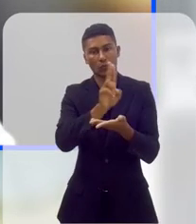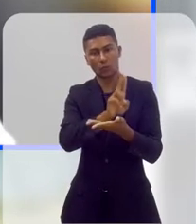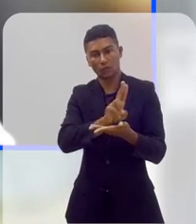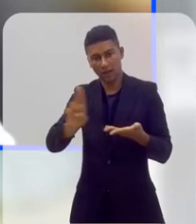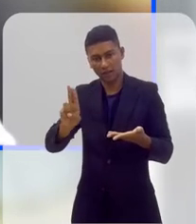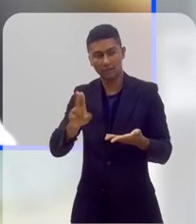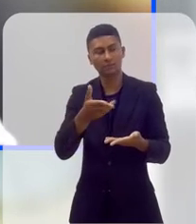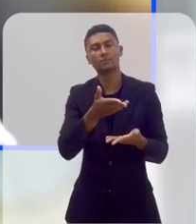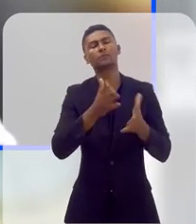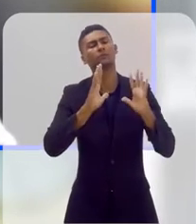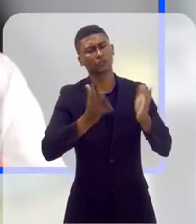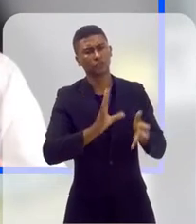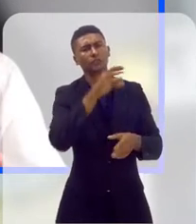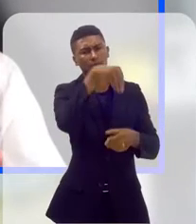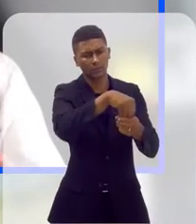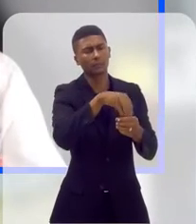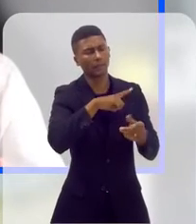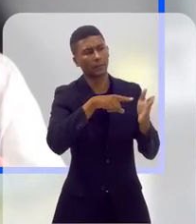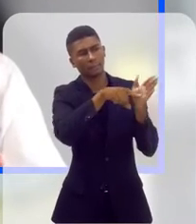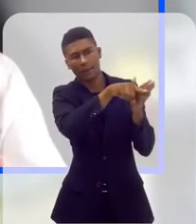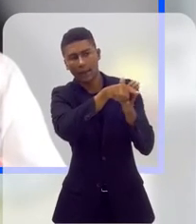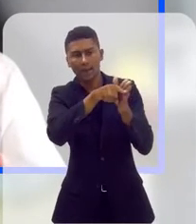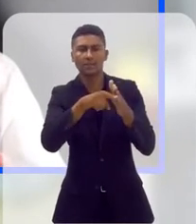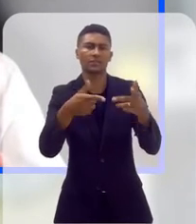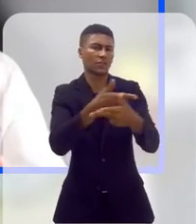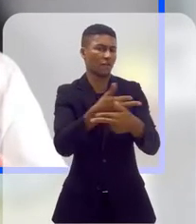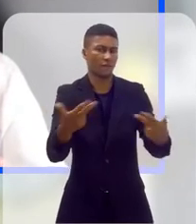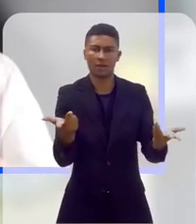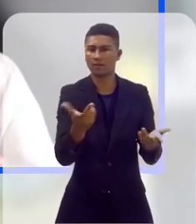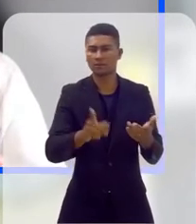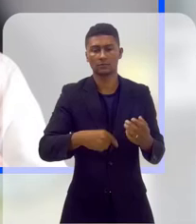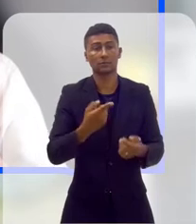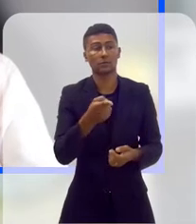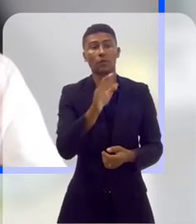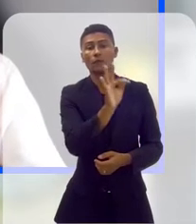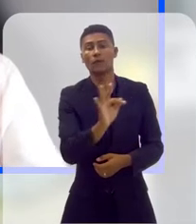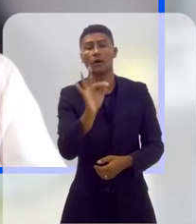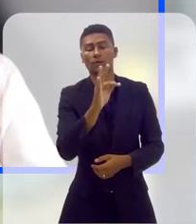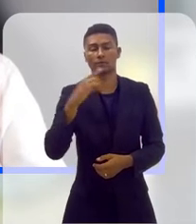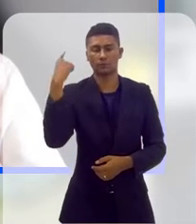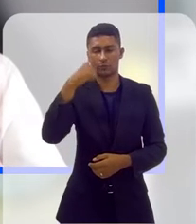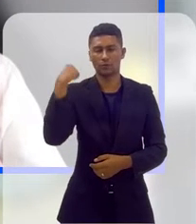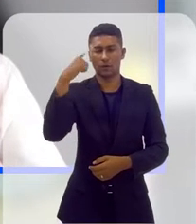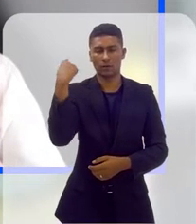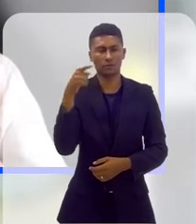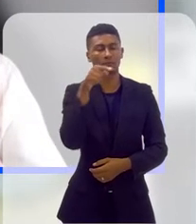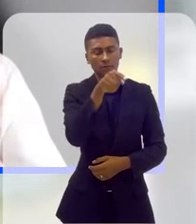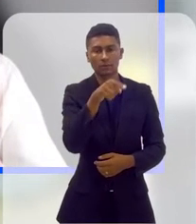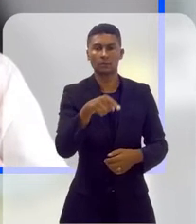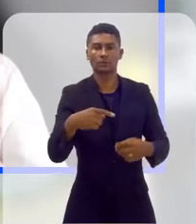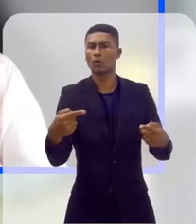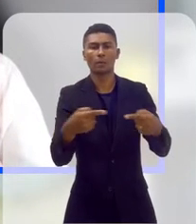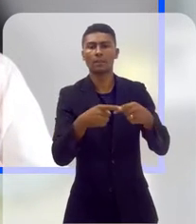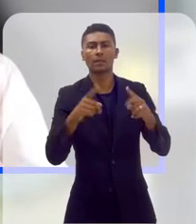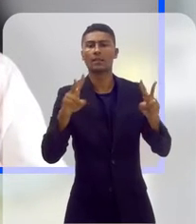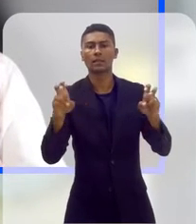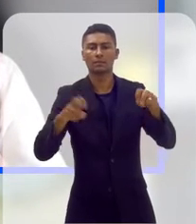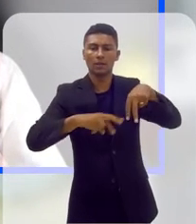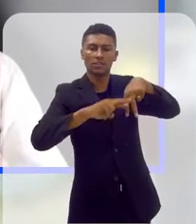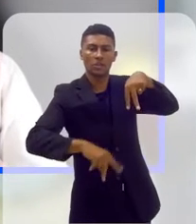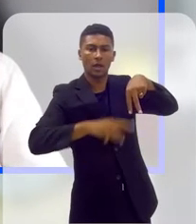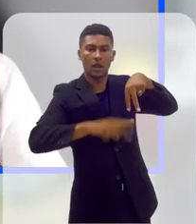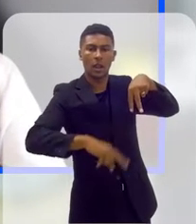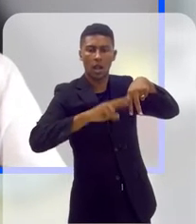universidade, nós já temos atividades de pesquisa e de extensão dentro da faculdade de direito, né, que envolve gênero e